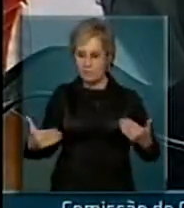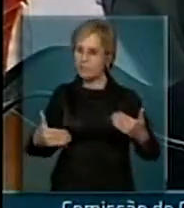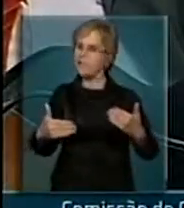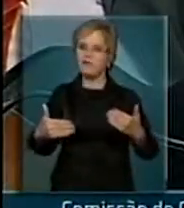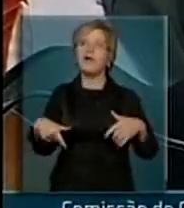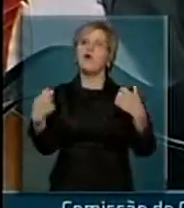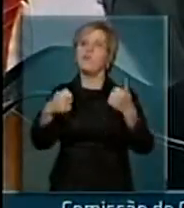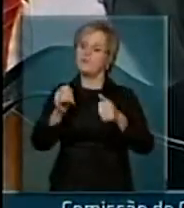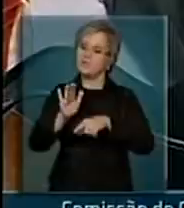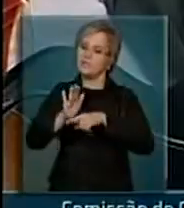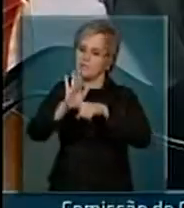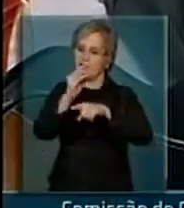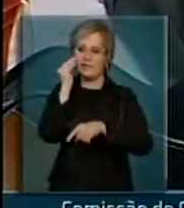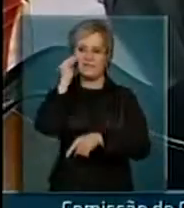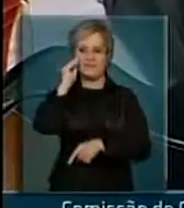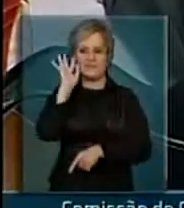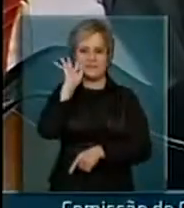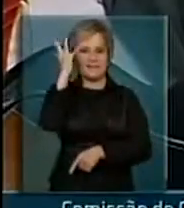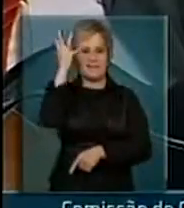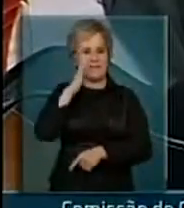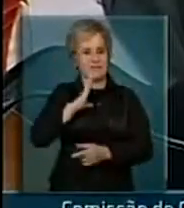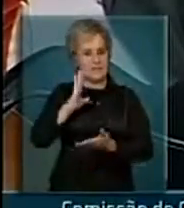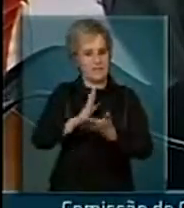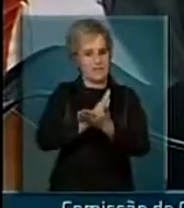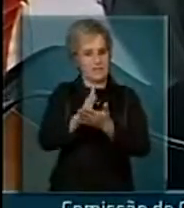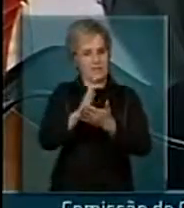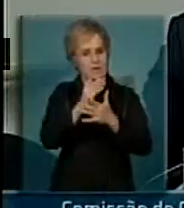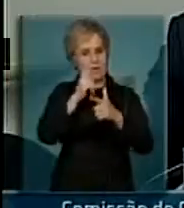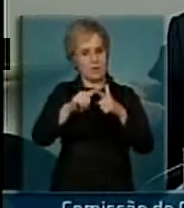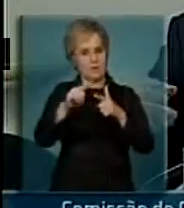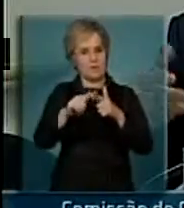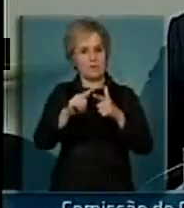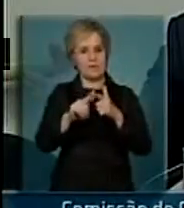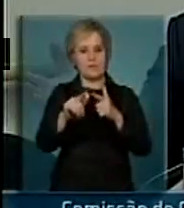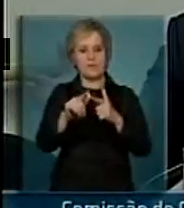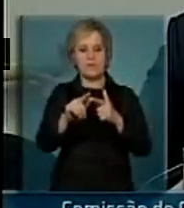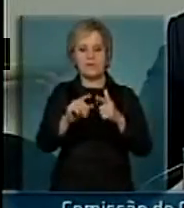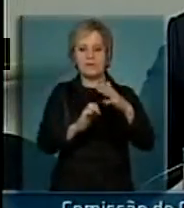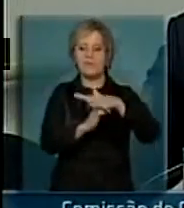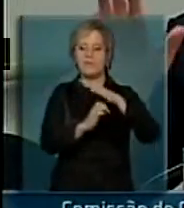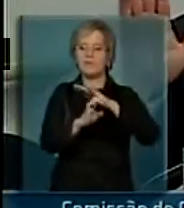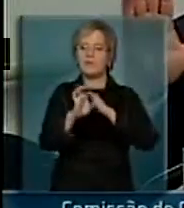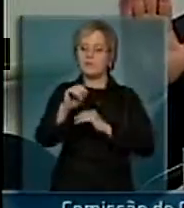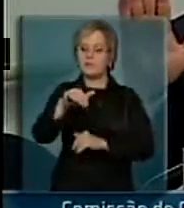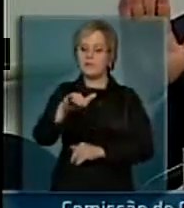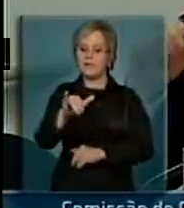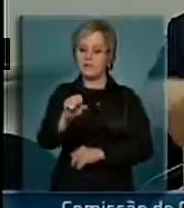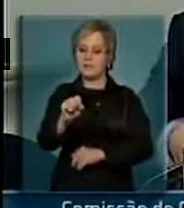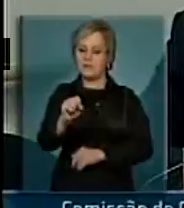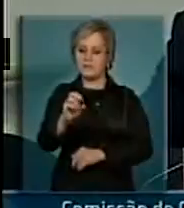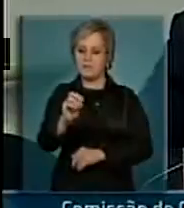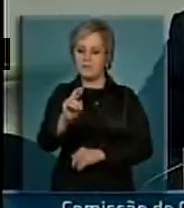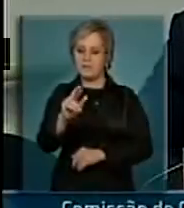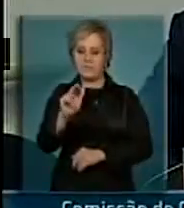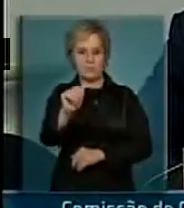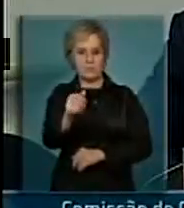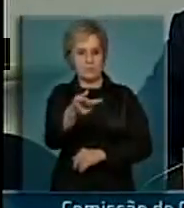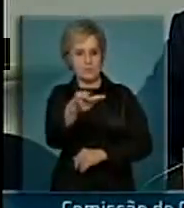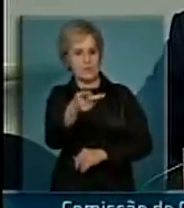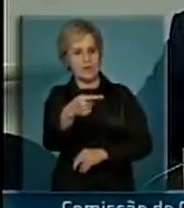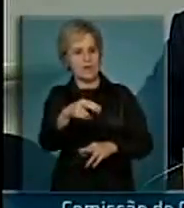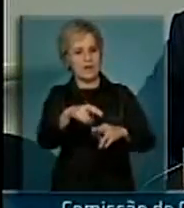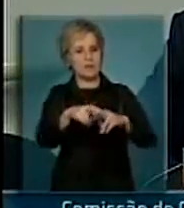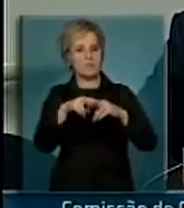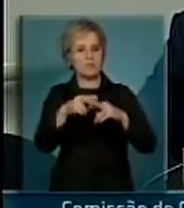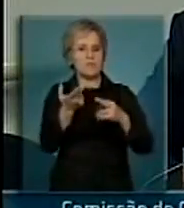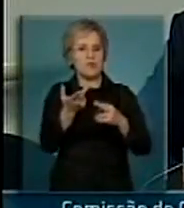o pessoal já viu, tem alguns casos que a emissora fica irregular por distração,